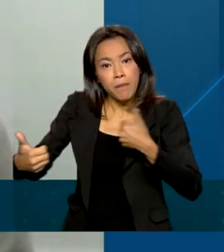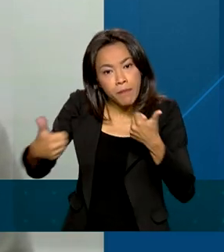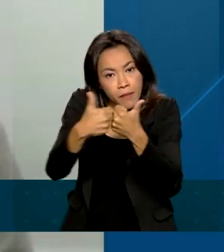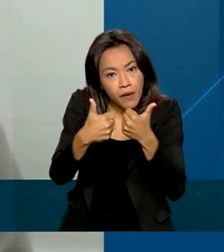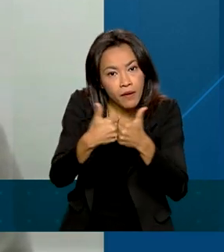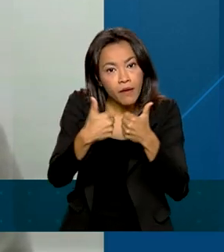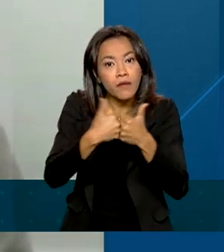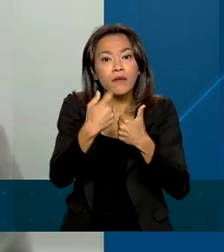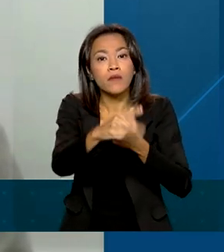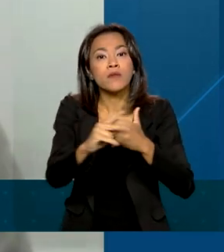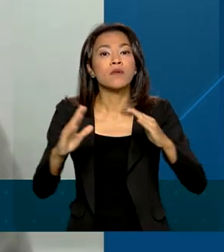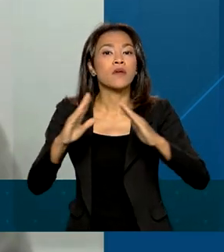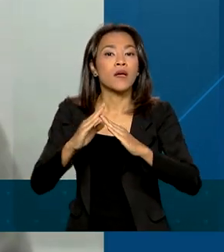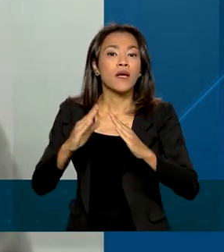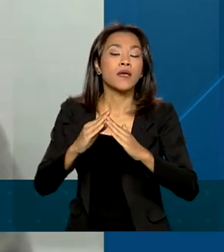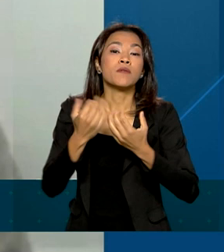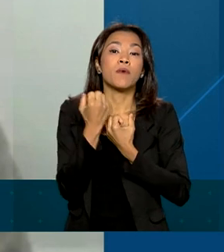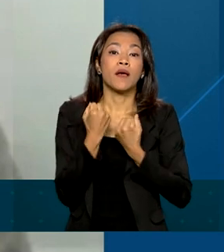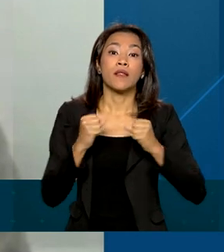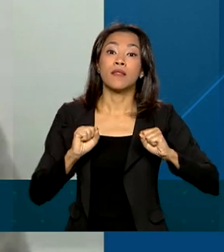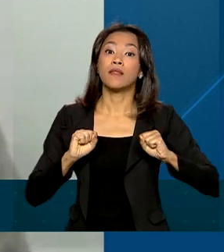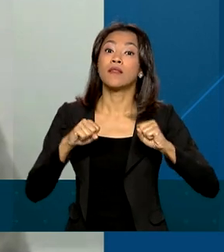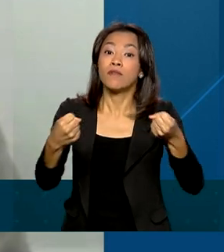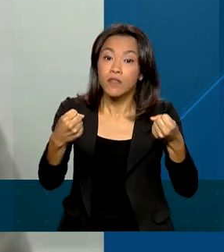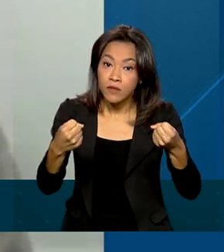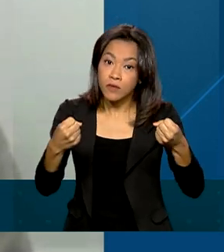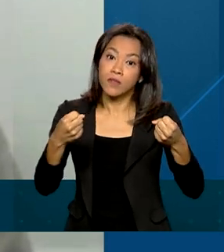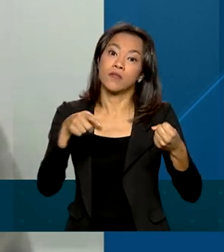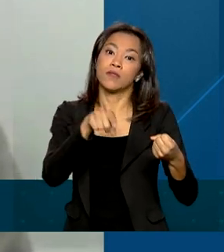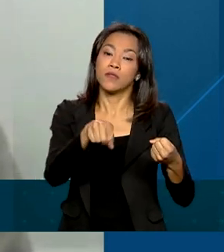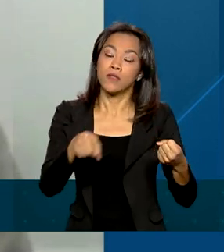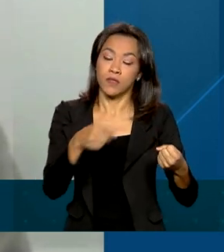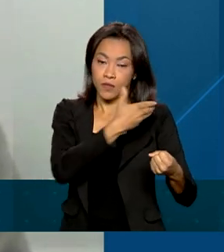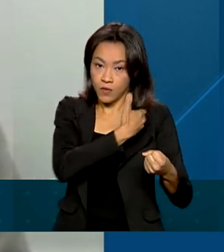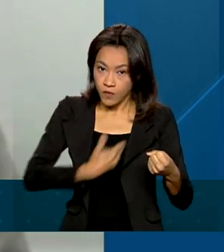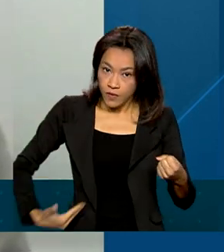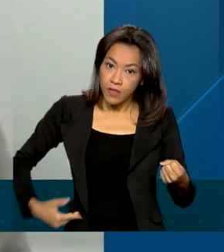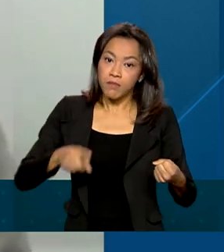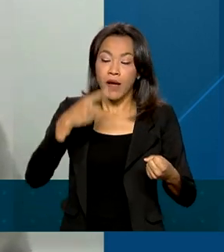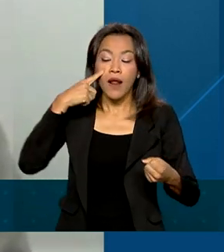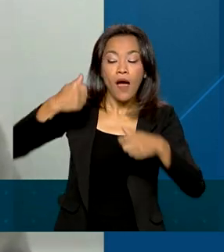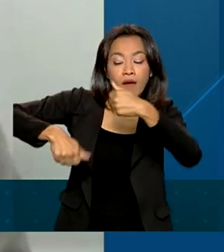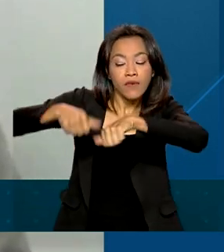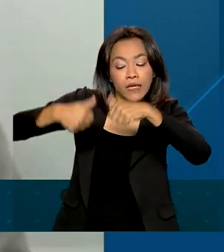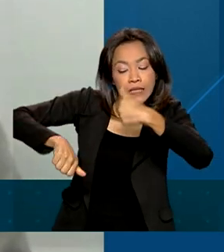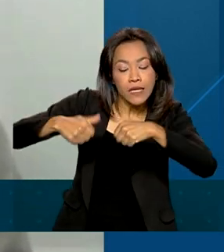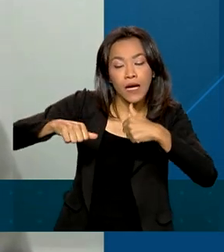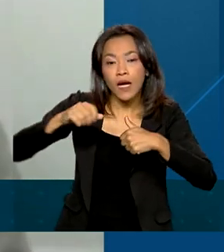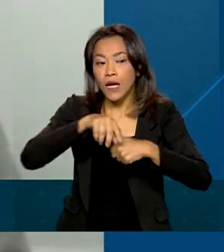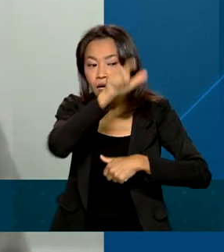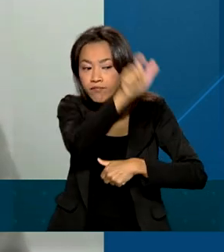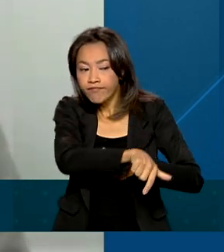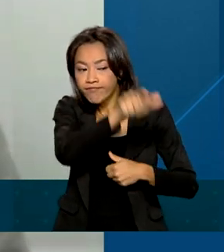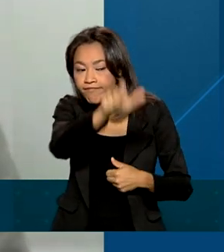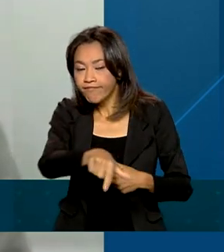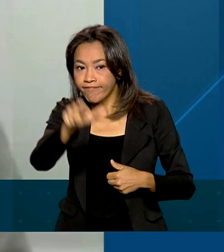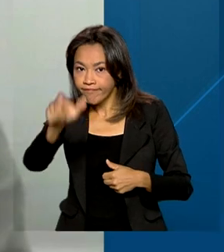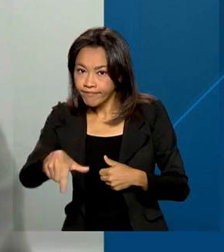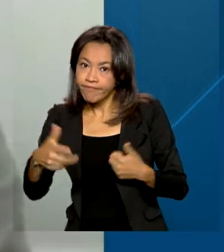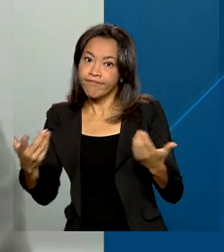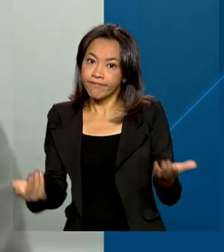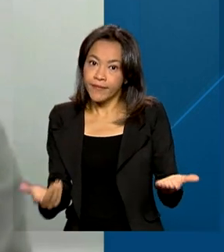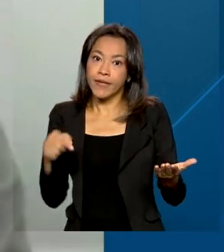próxima da Defensoria Pública para que seja realizada a análise do seu caso e, sendo o caso após a análise do defensor ou